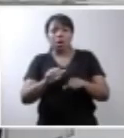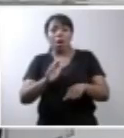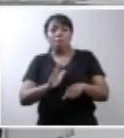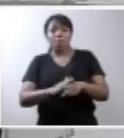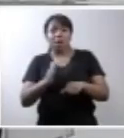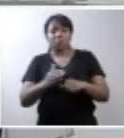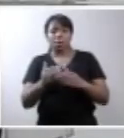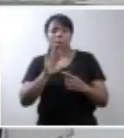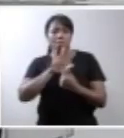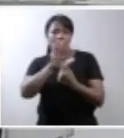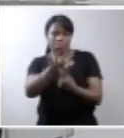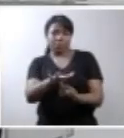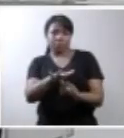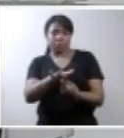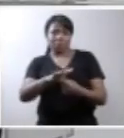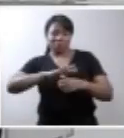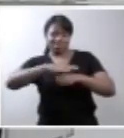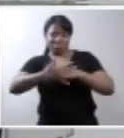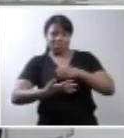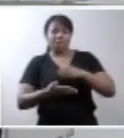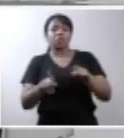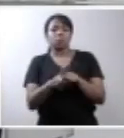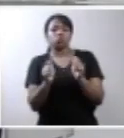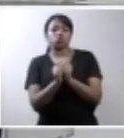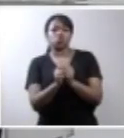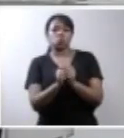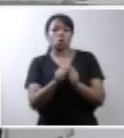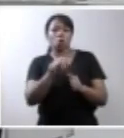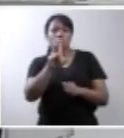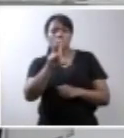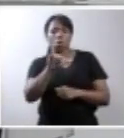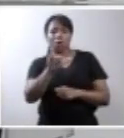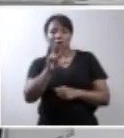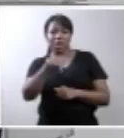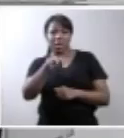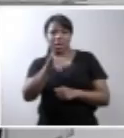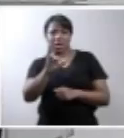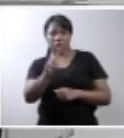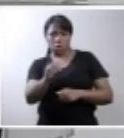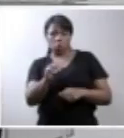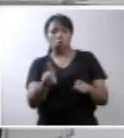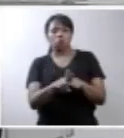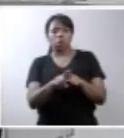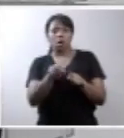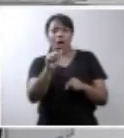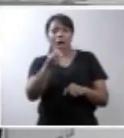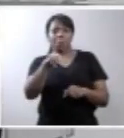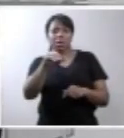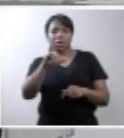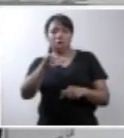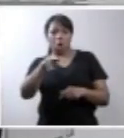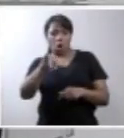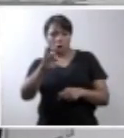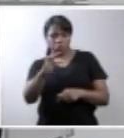vez mais exposta ao líquido amniótico dependendo da extensão de abertura dessa calota